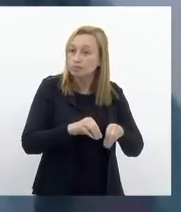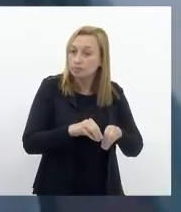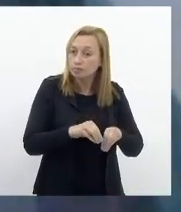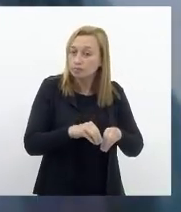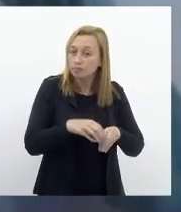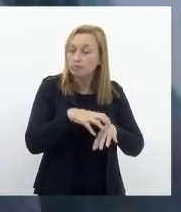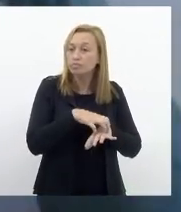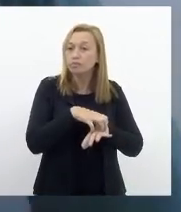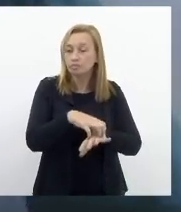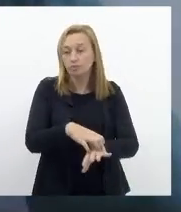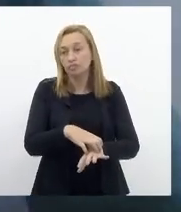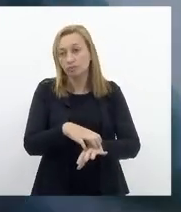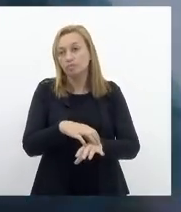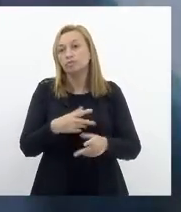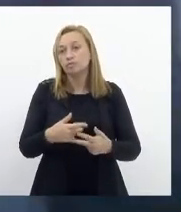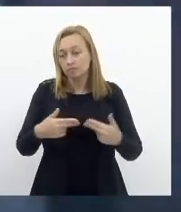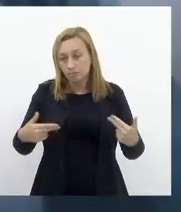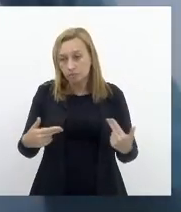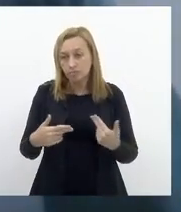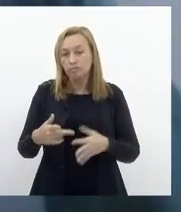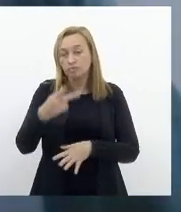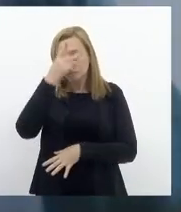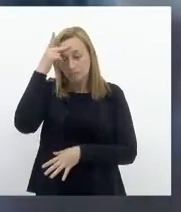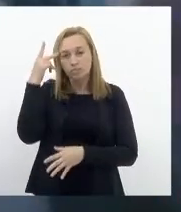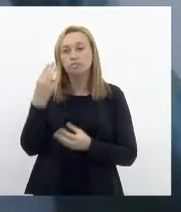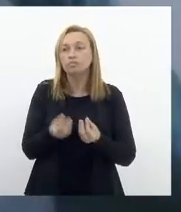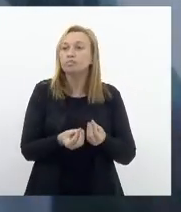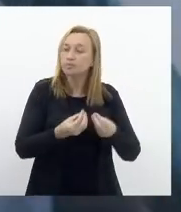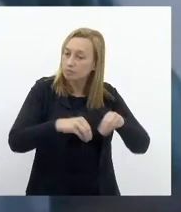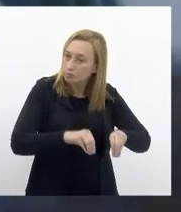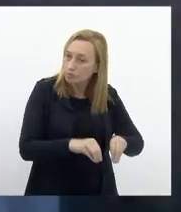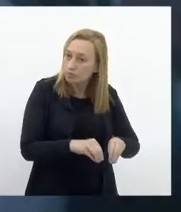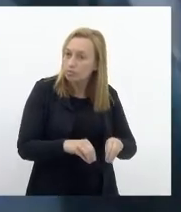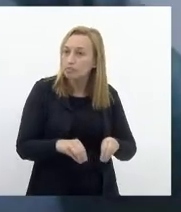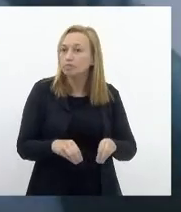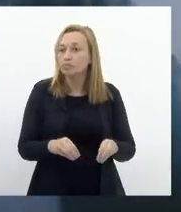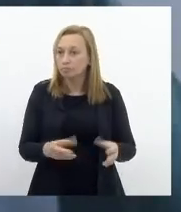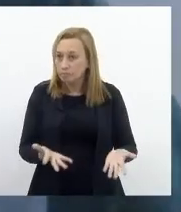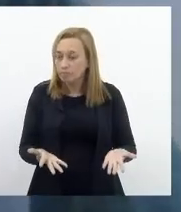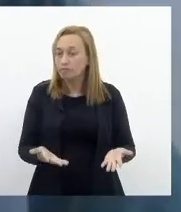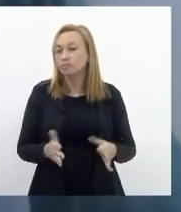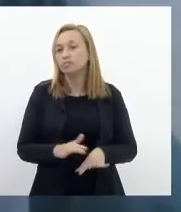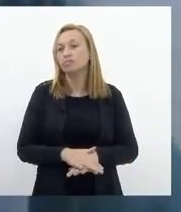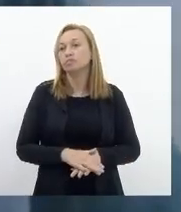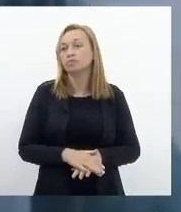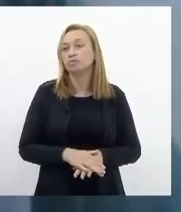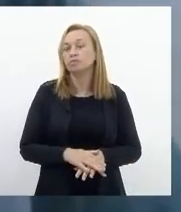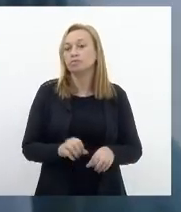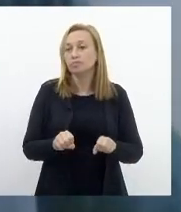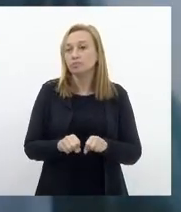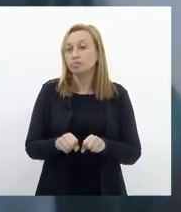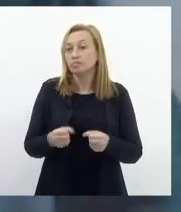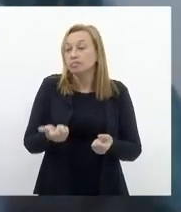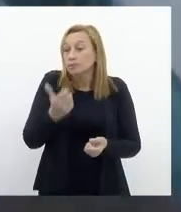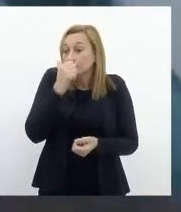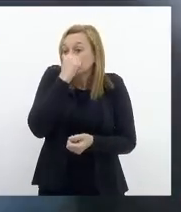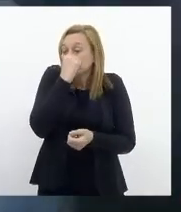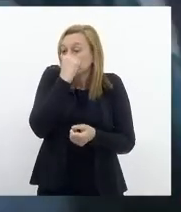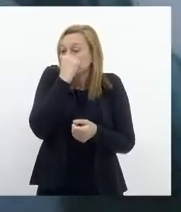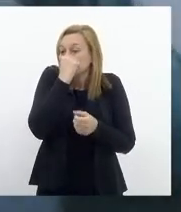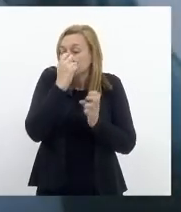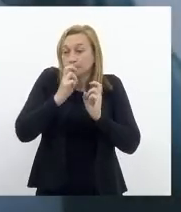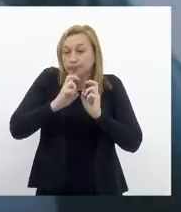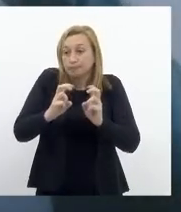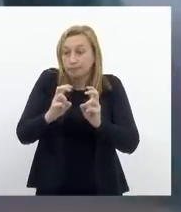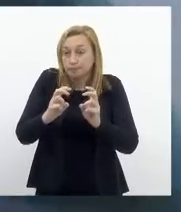já é um caos, as pessoas já são prejudicadas, na pandemia, ficam amontoadas dentro dos trens e vagões e quando